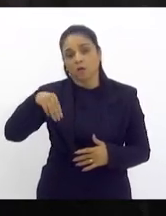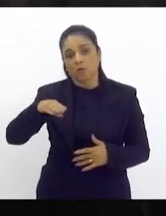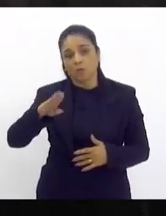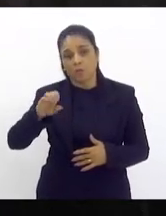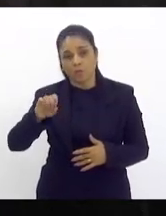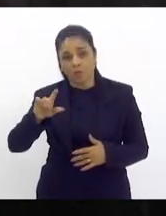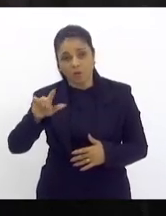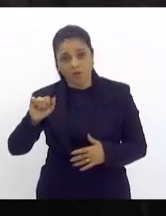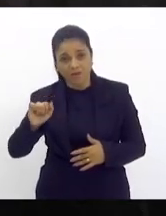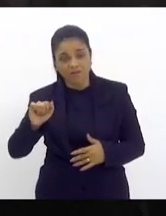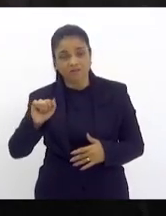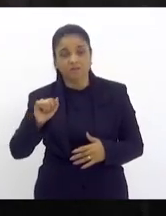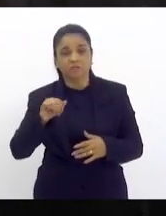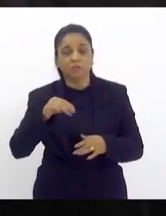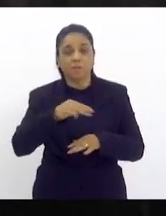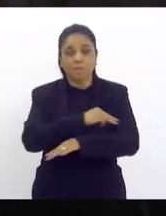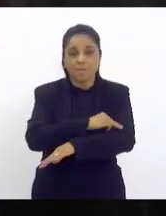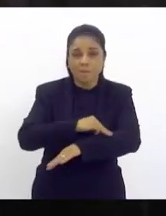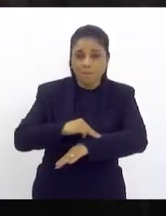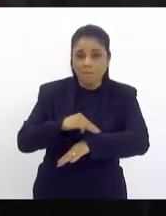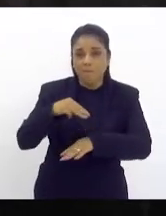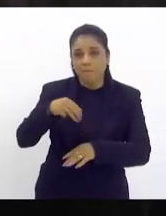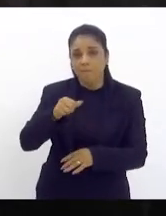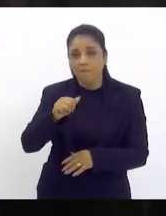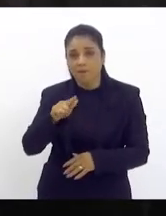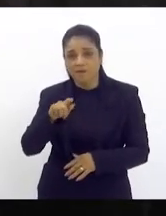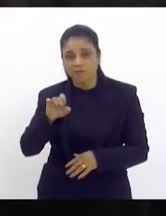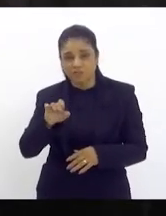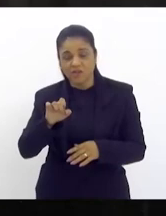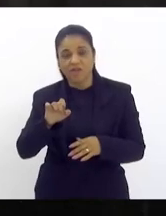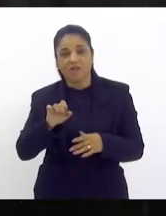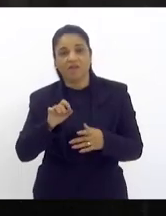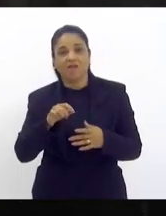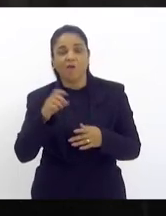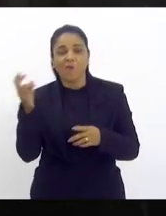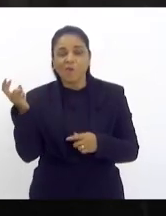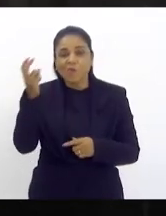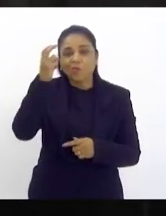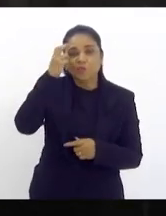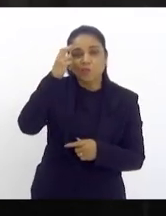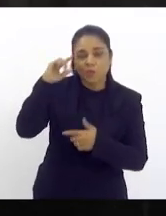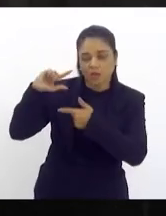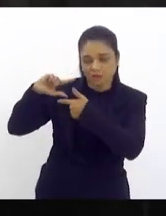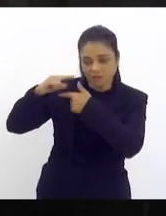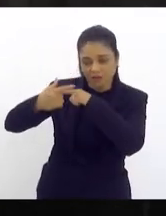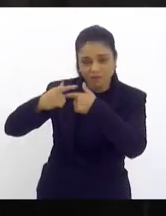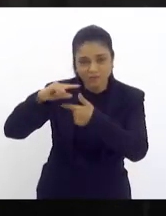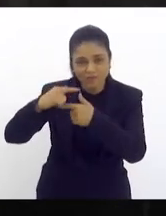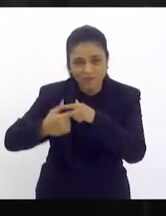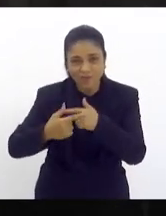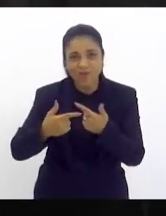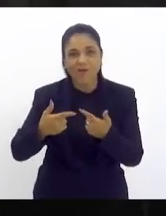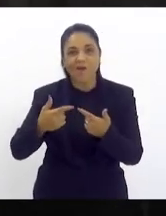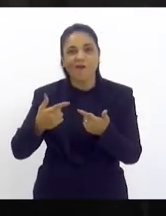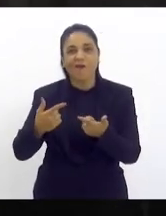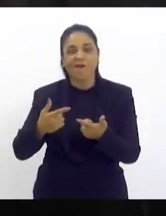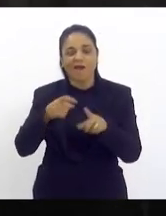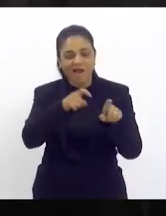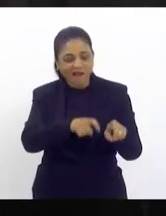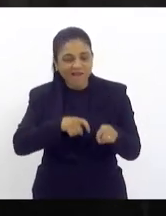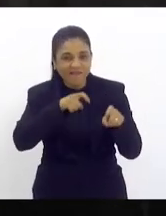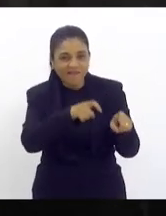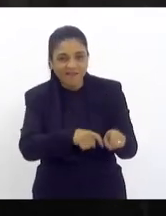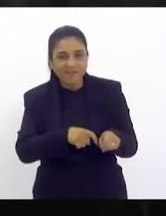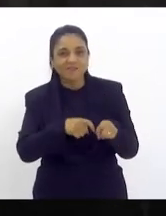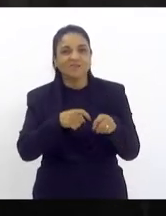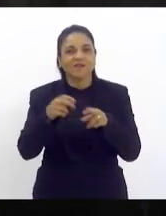comunidade remanescente que mantém a cultura tradicional que mantém a tradição agrícola a tradição